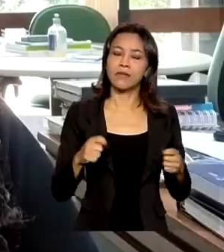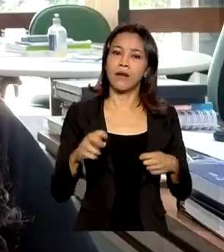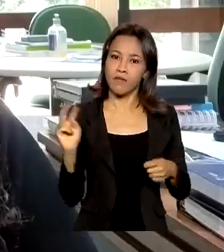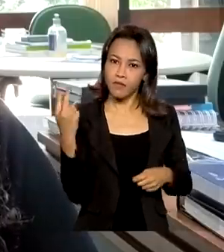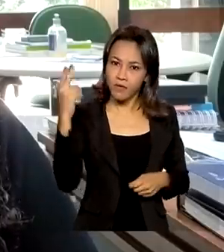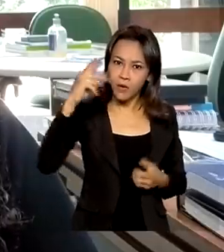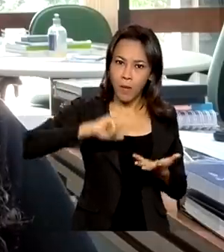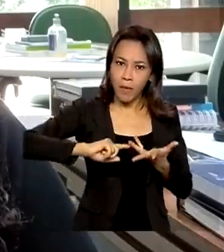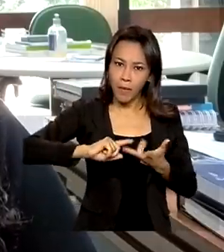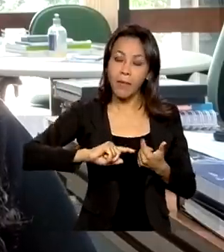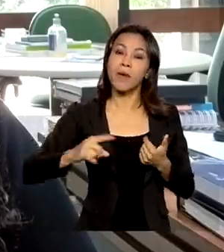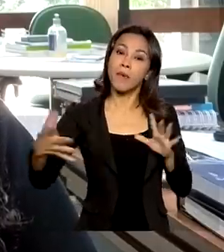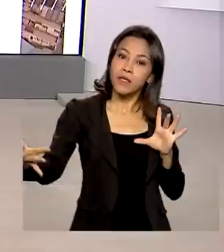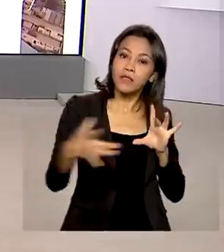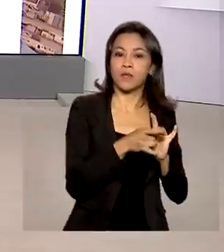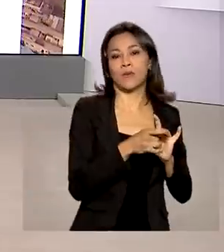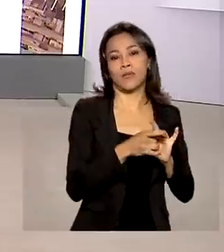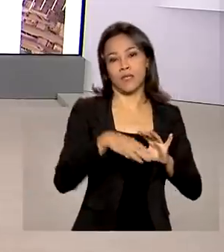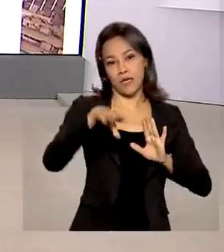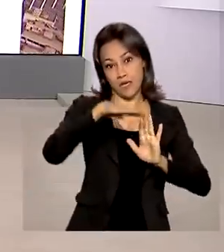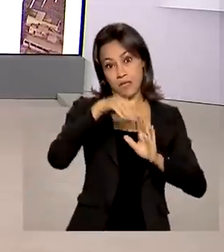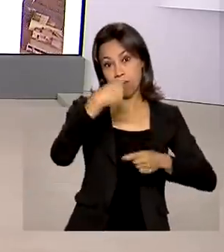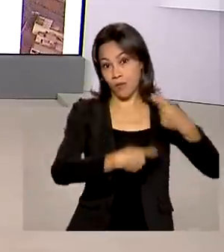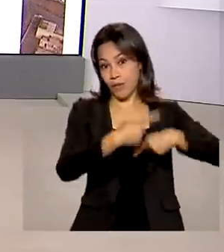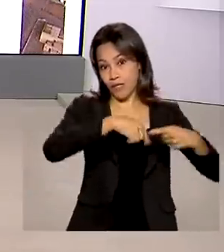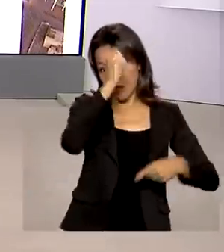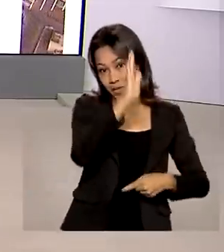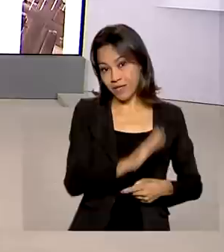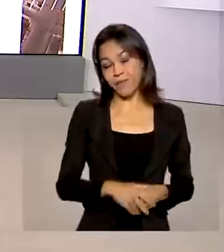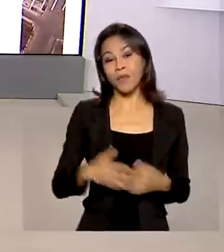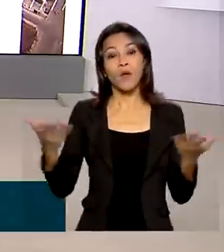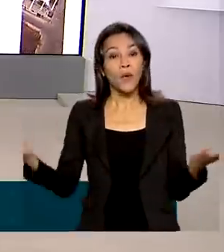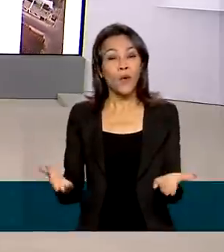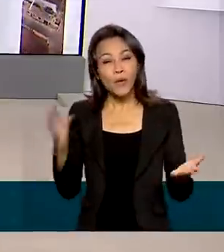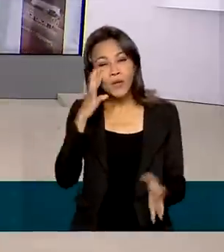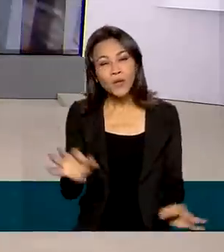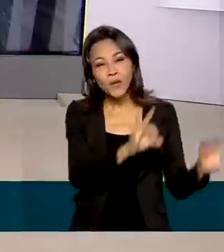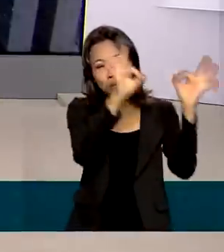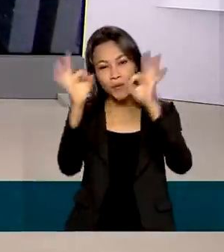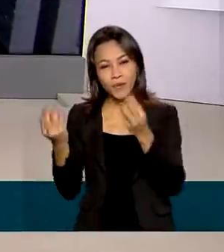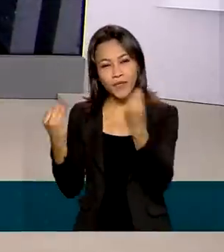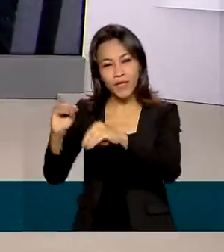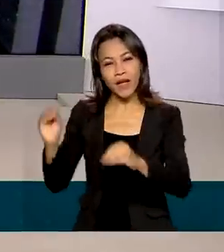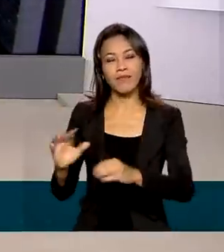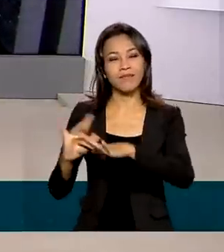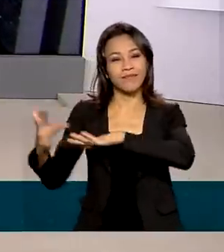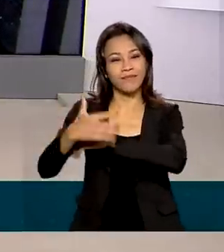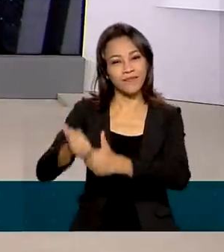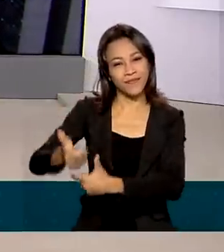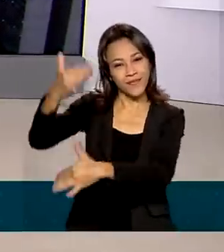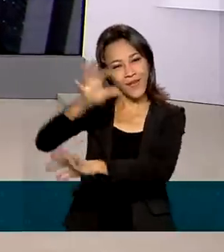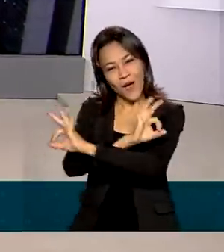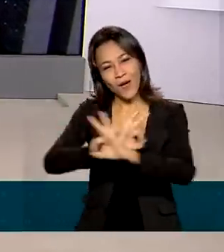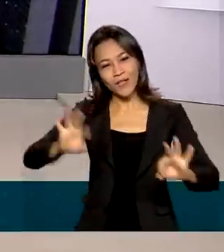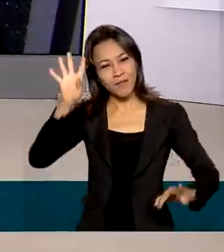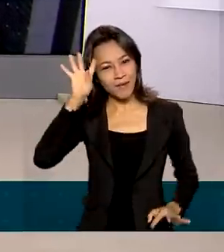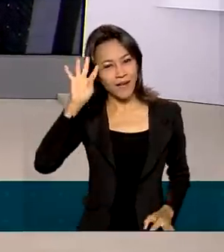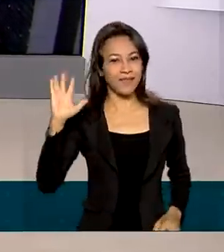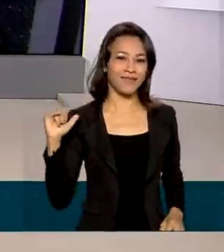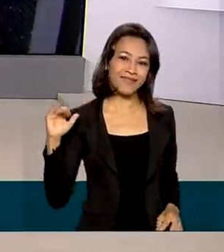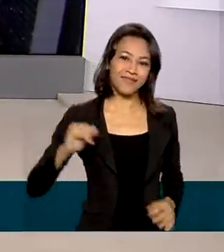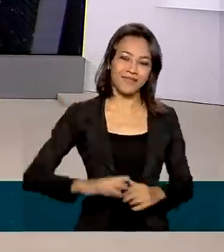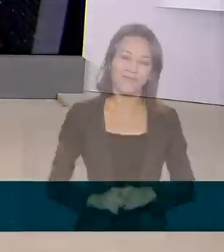a essa política nacional. As reportagens de hoje estão nas nossas redes sociais. Uma ótima quarta-feira para você e até mais!